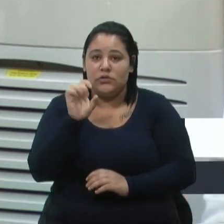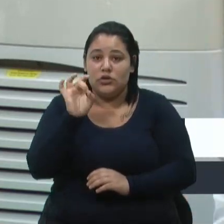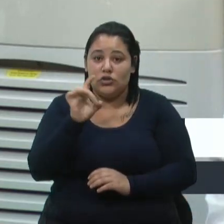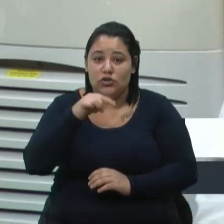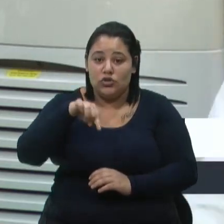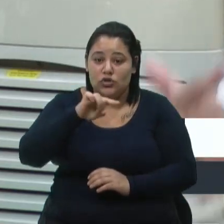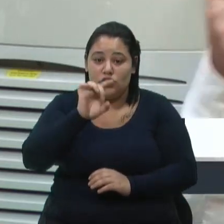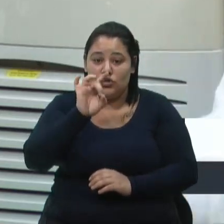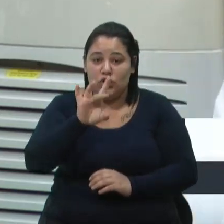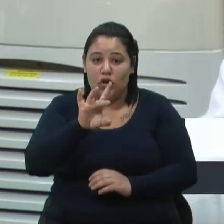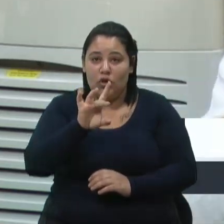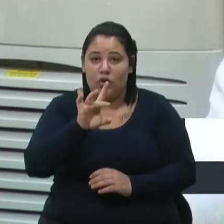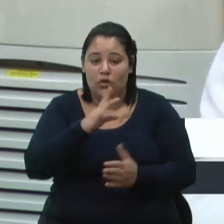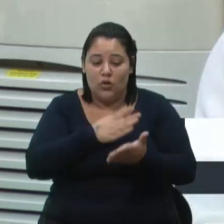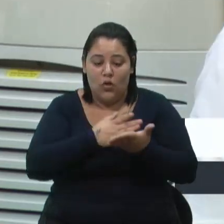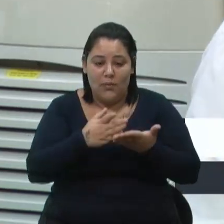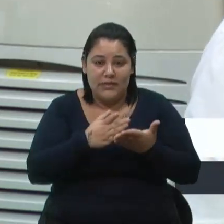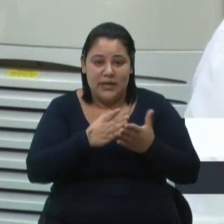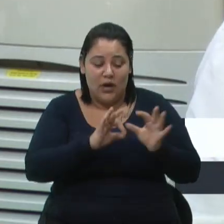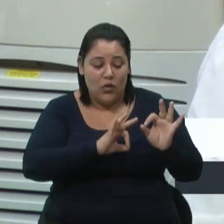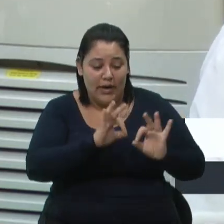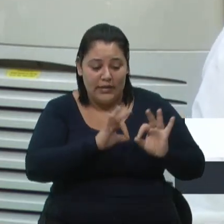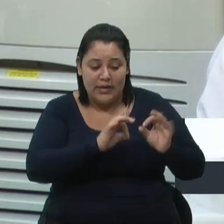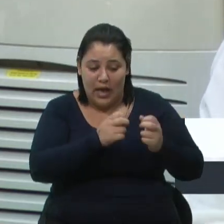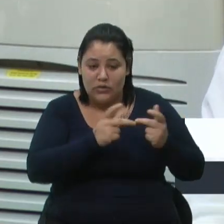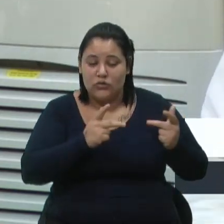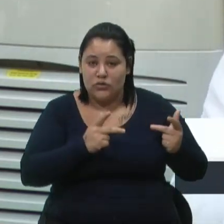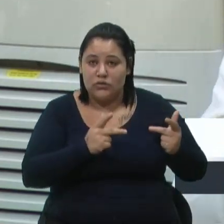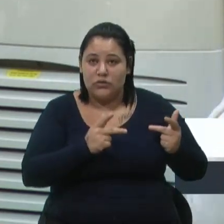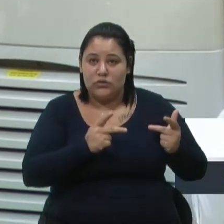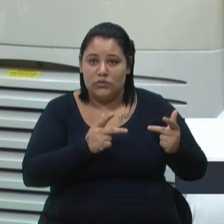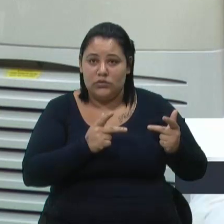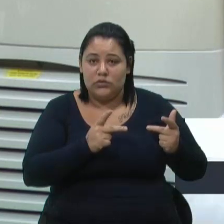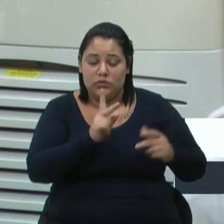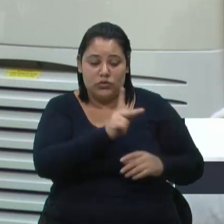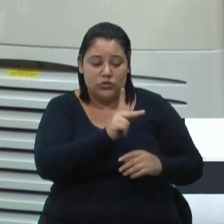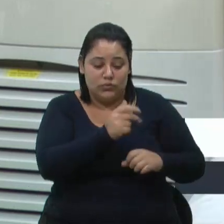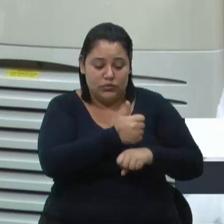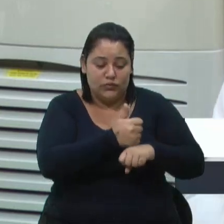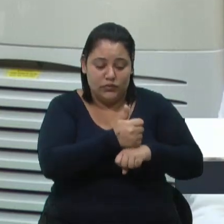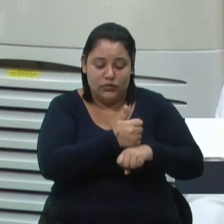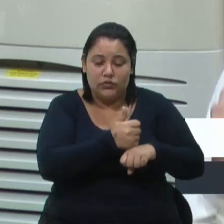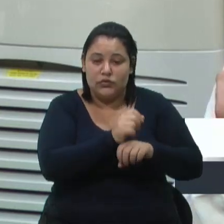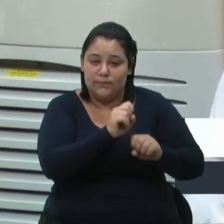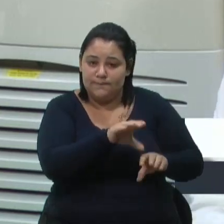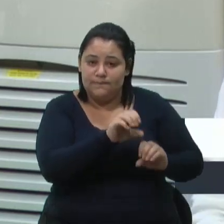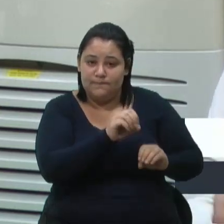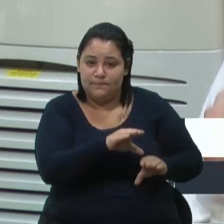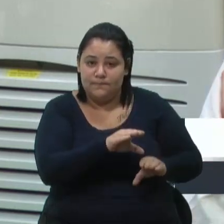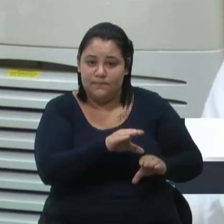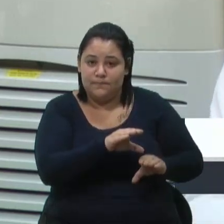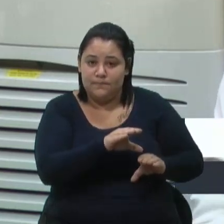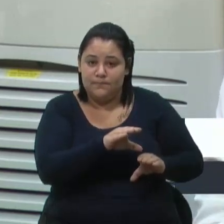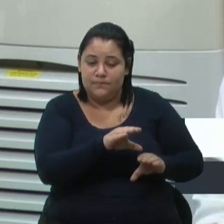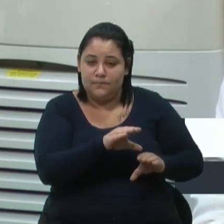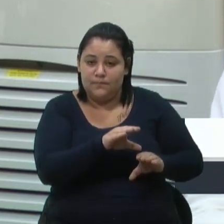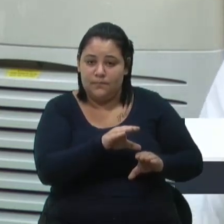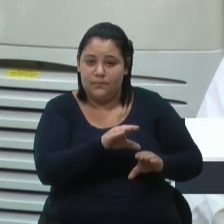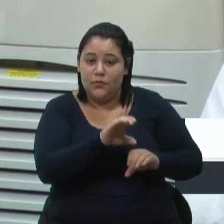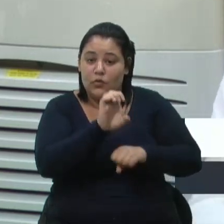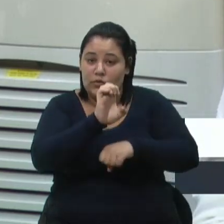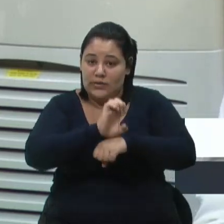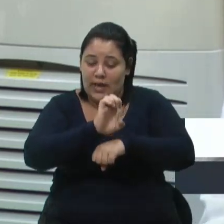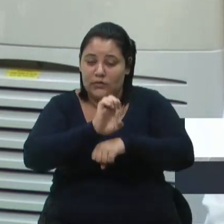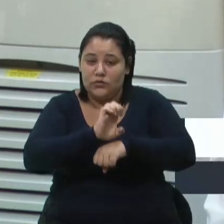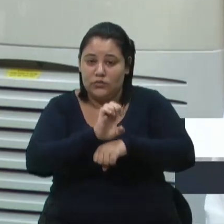começar a corrigir a situação dos profissionais da educação da rede pública estadual